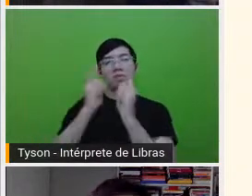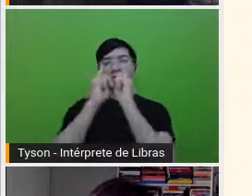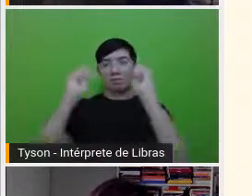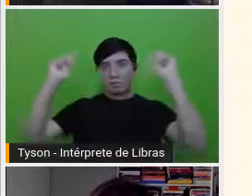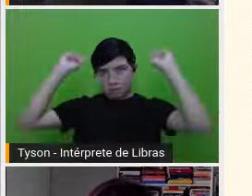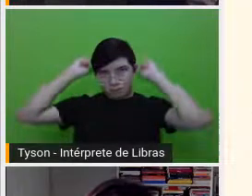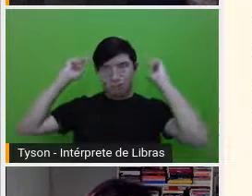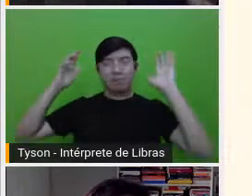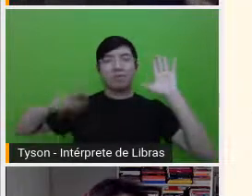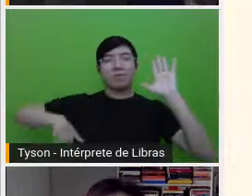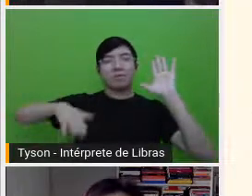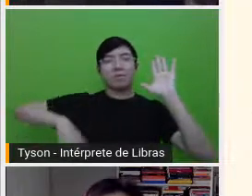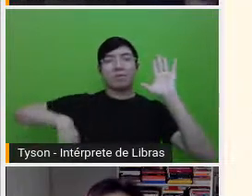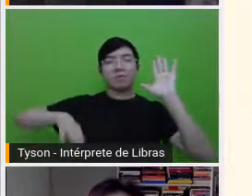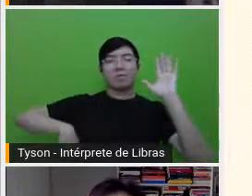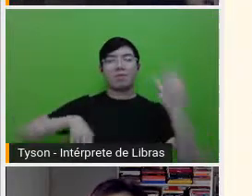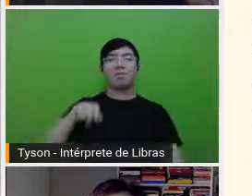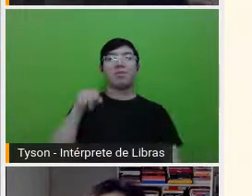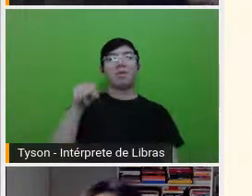estadunidense.